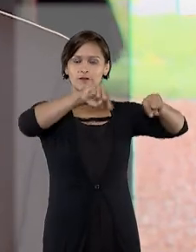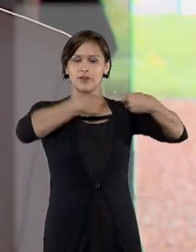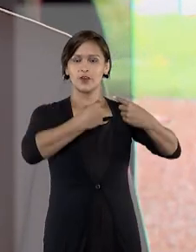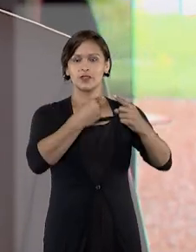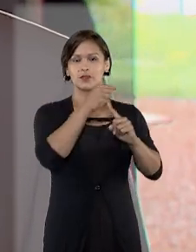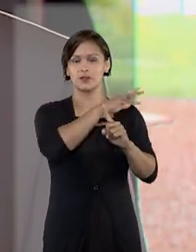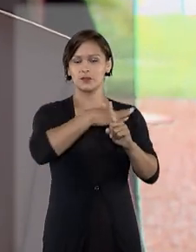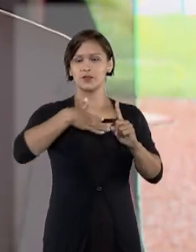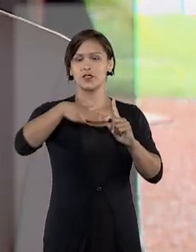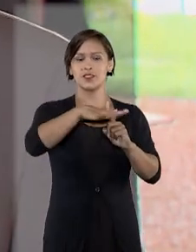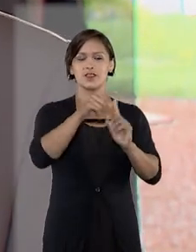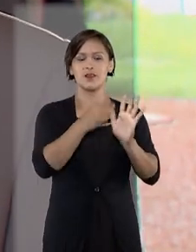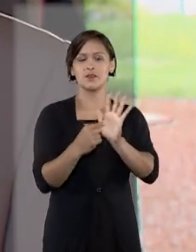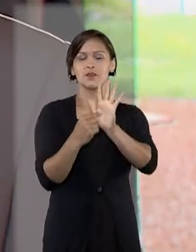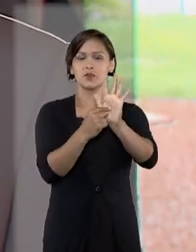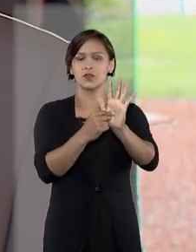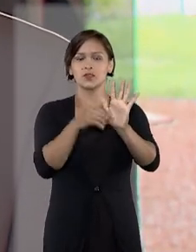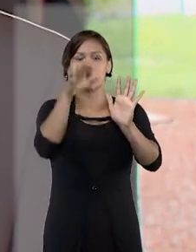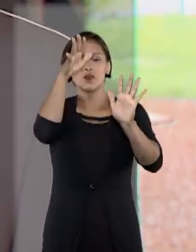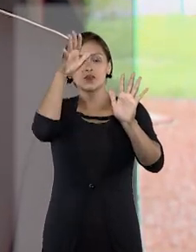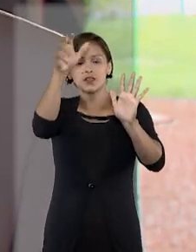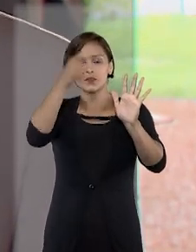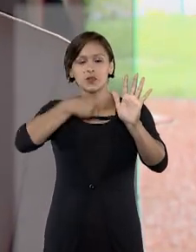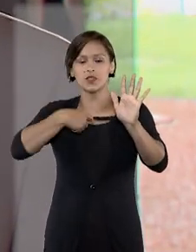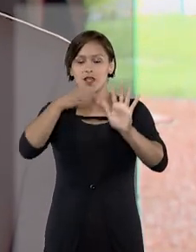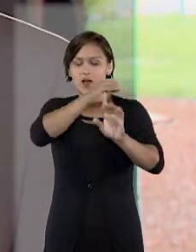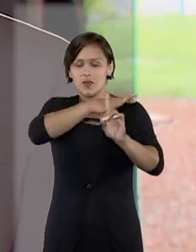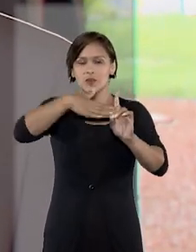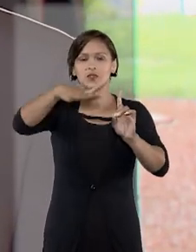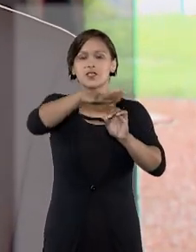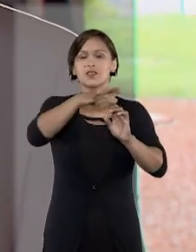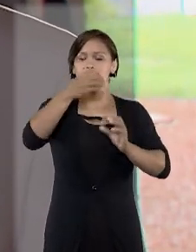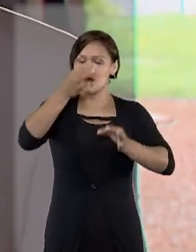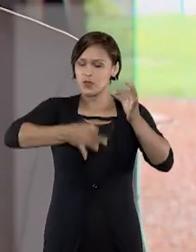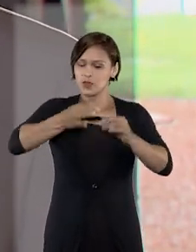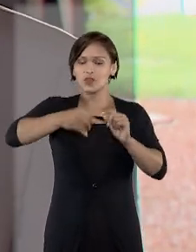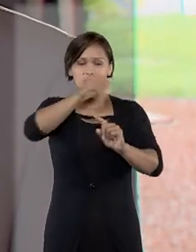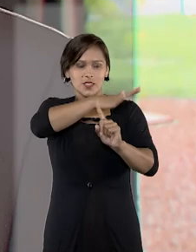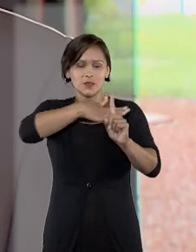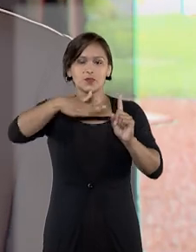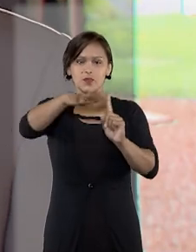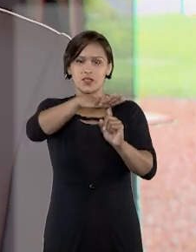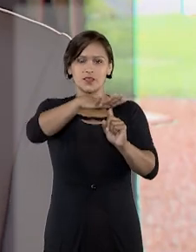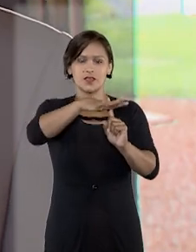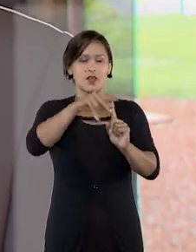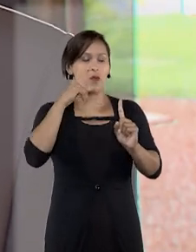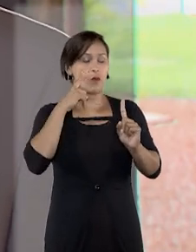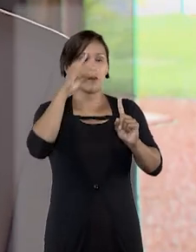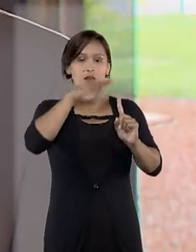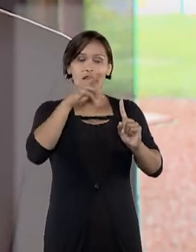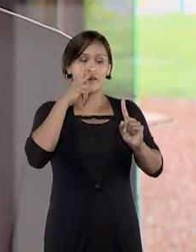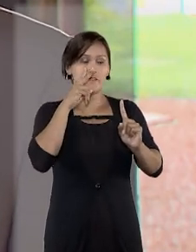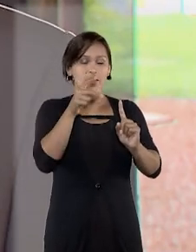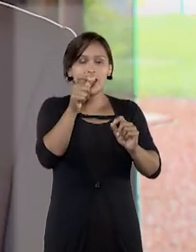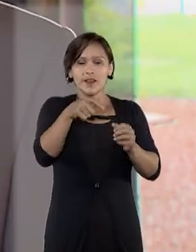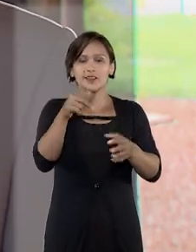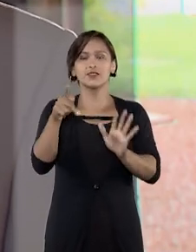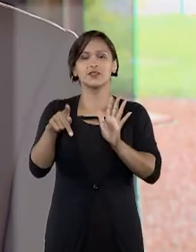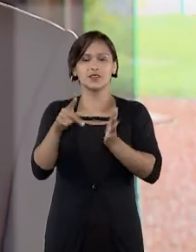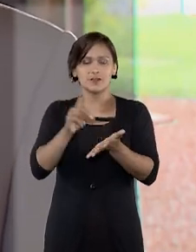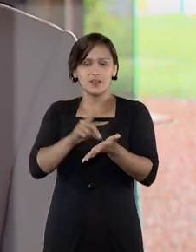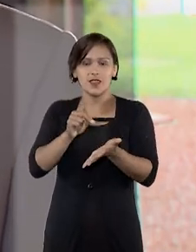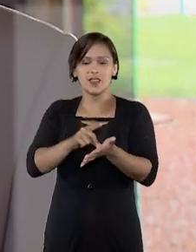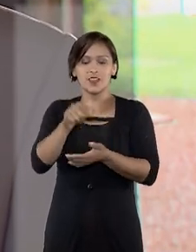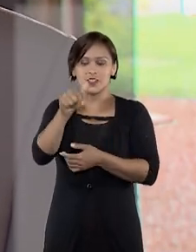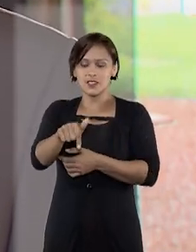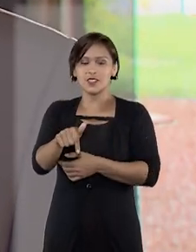povo, para mostrar o tribunal para o povo, para mostrar a justiça para o povo, para mostrar a população de que ele, presidente de um